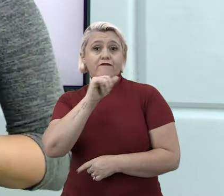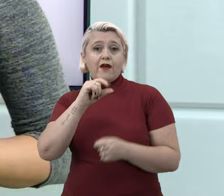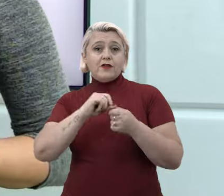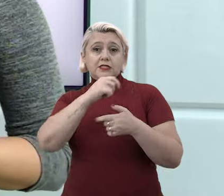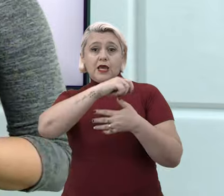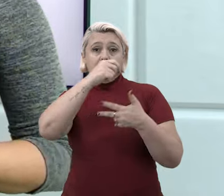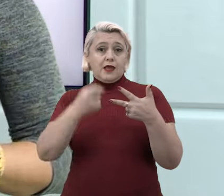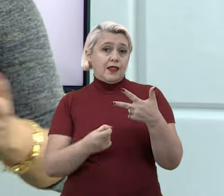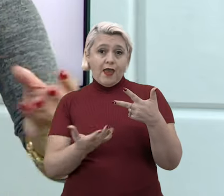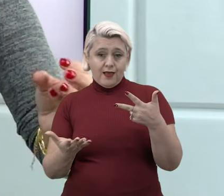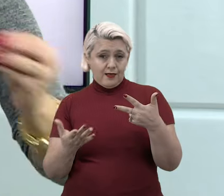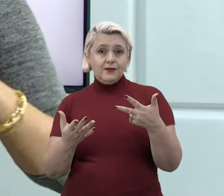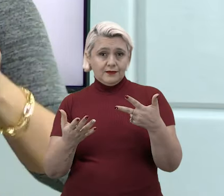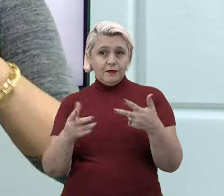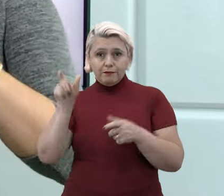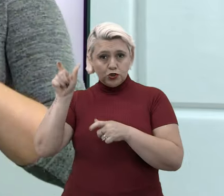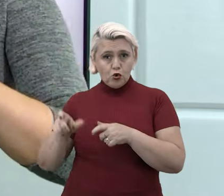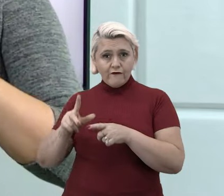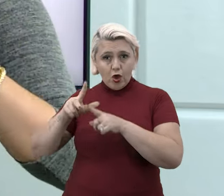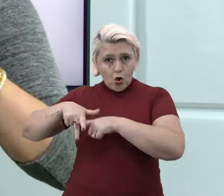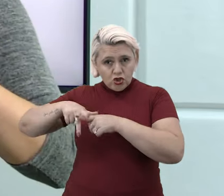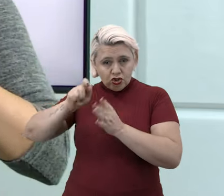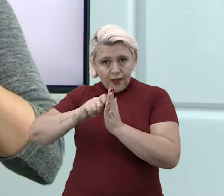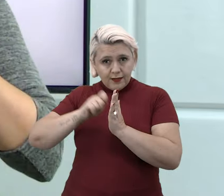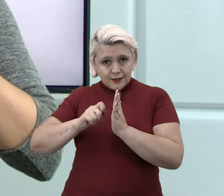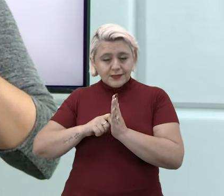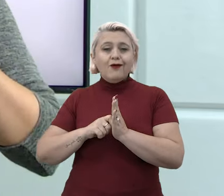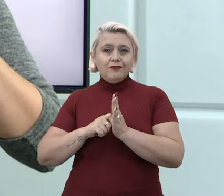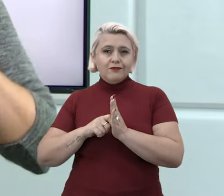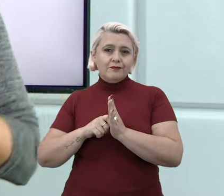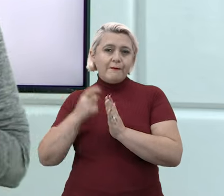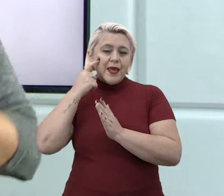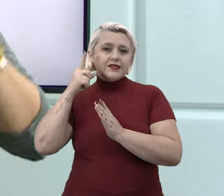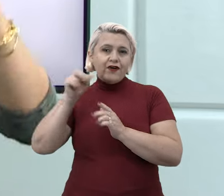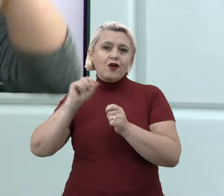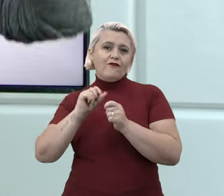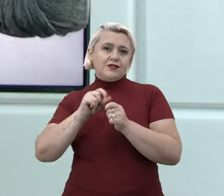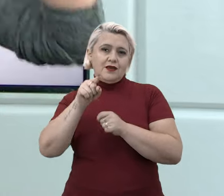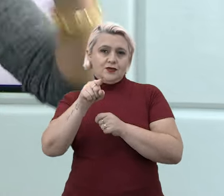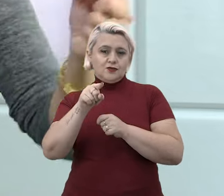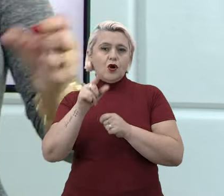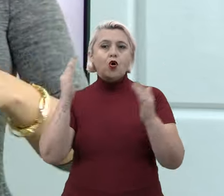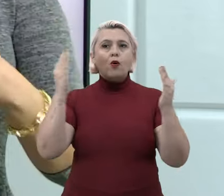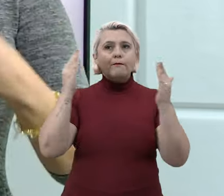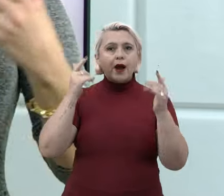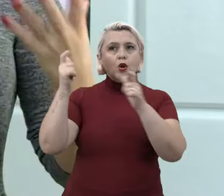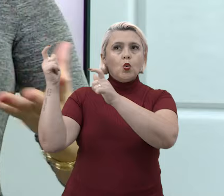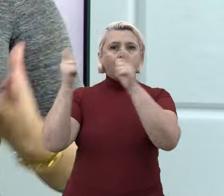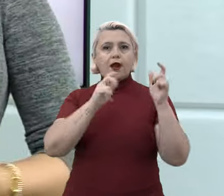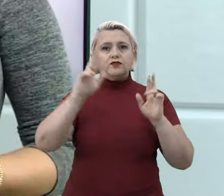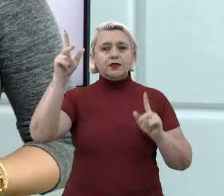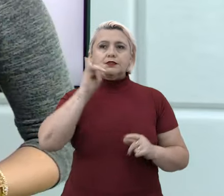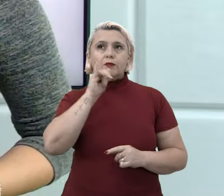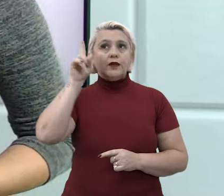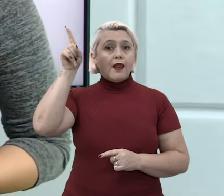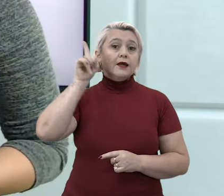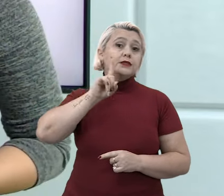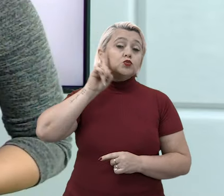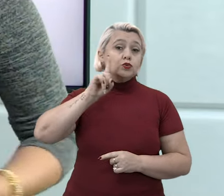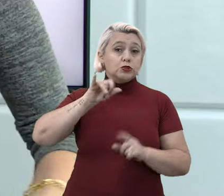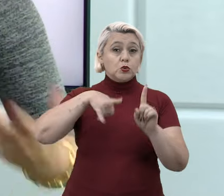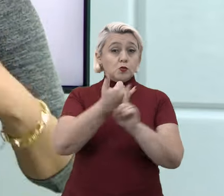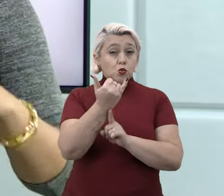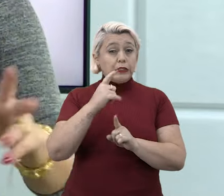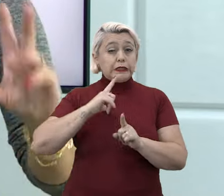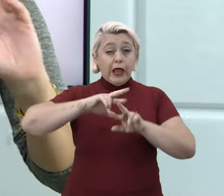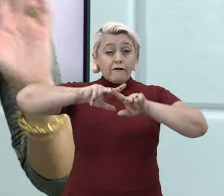espera que você demonstre. Quando você compara lugares diferentes, olha, nos Estados Unidos, os casos de bullying são muito frequentes.